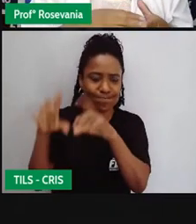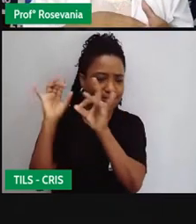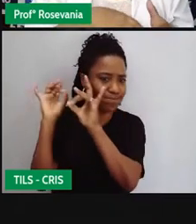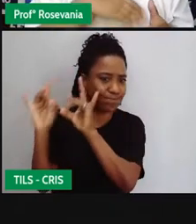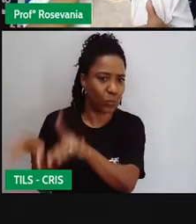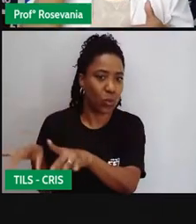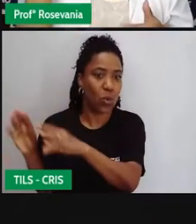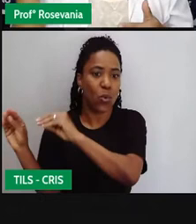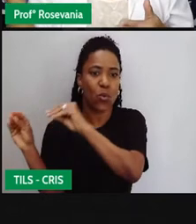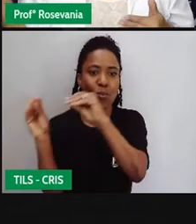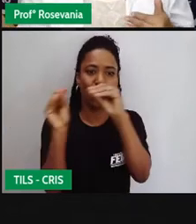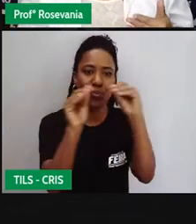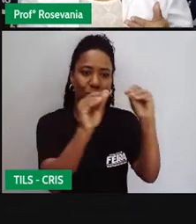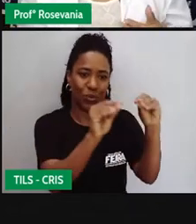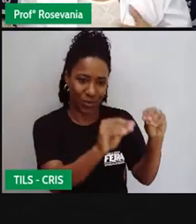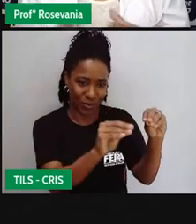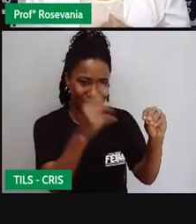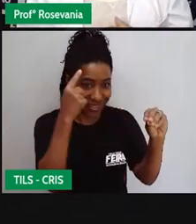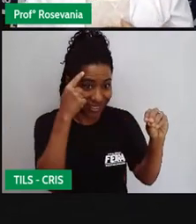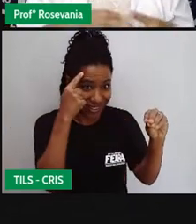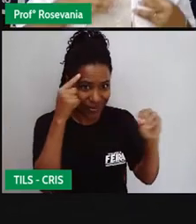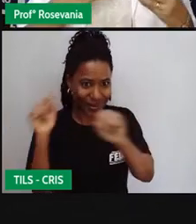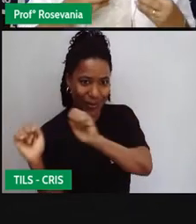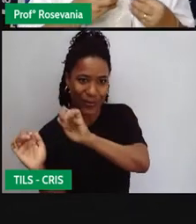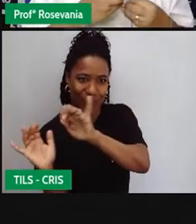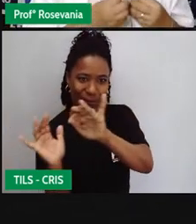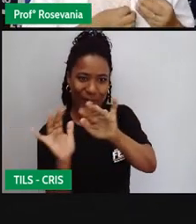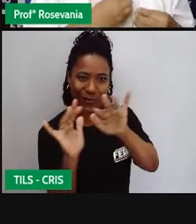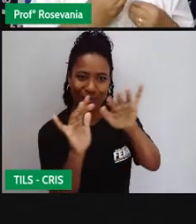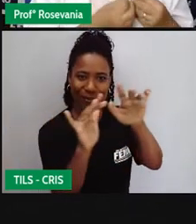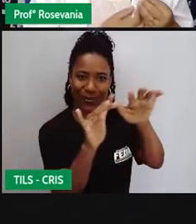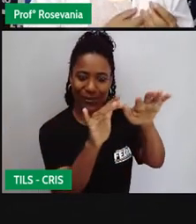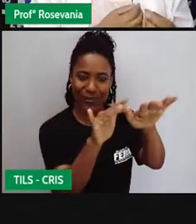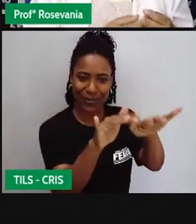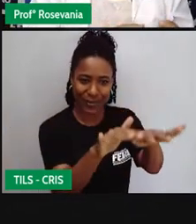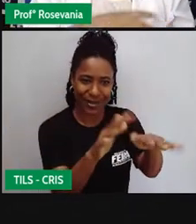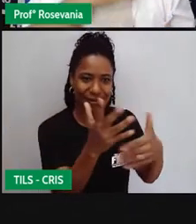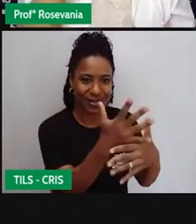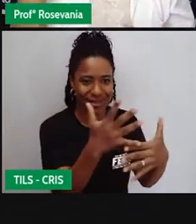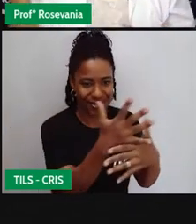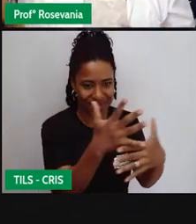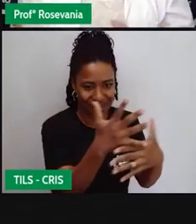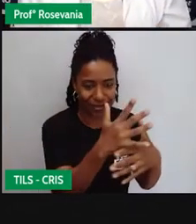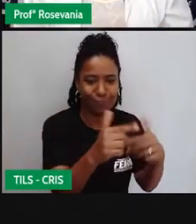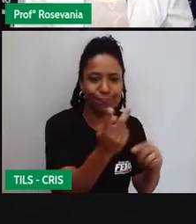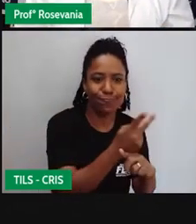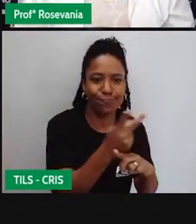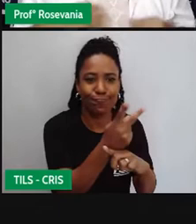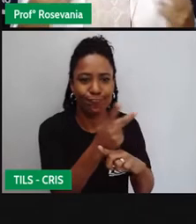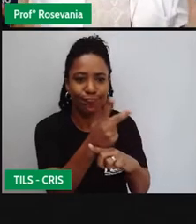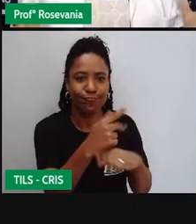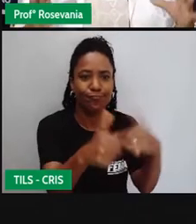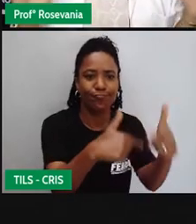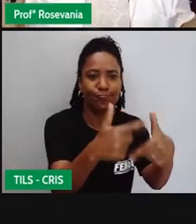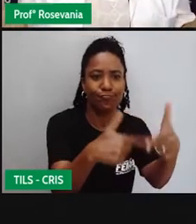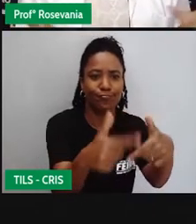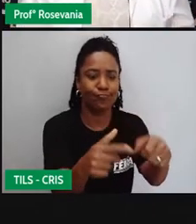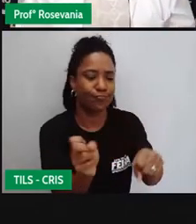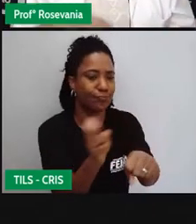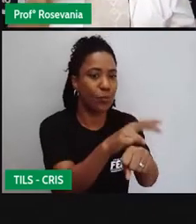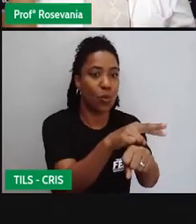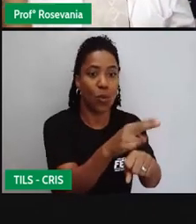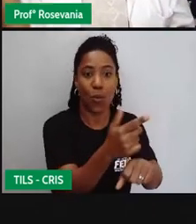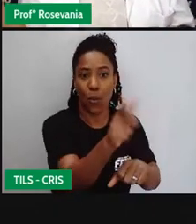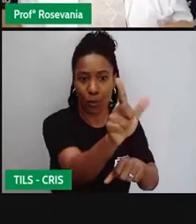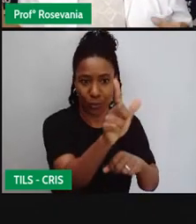geografia, nós chamamos ela de êxodo rural, né? E aí é quando a pessoa sai do campo e vai para a cidade. Certo, tudo bem.